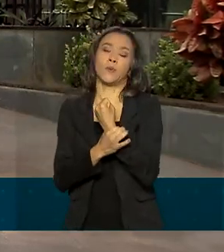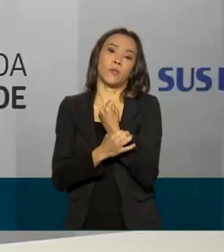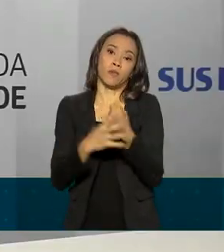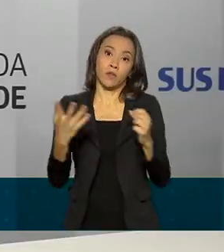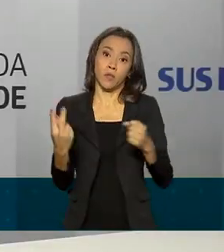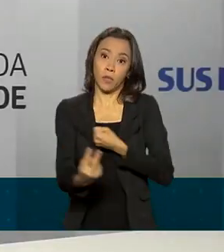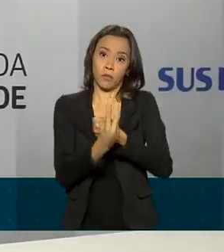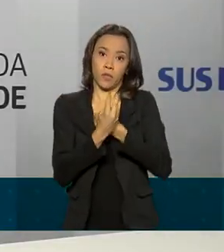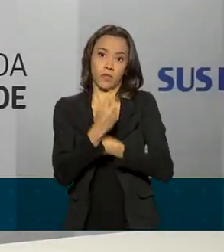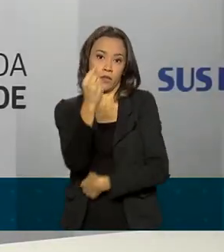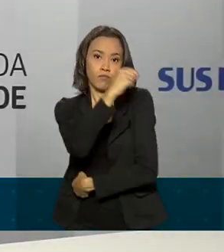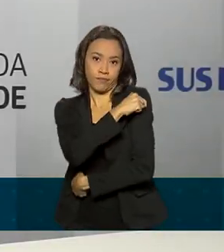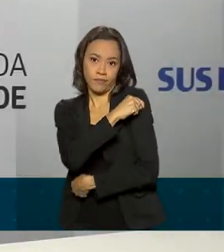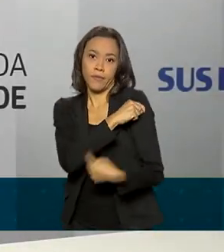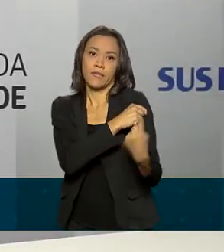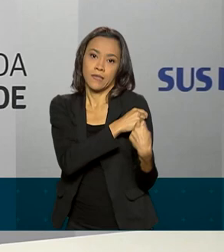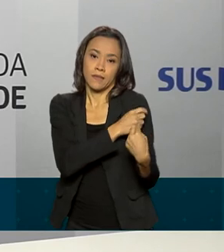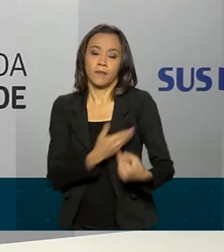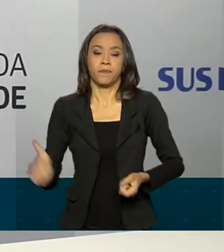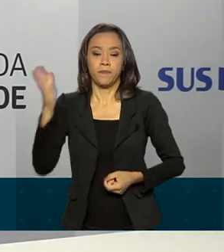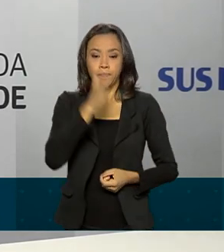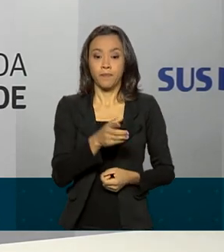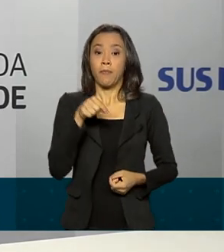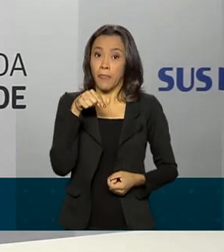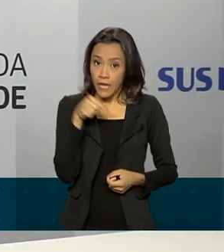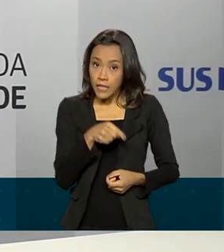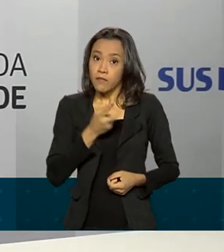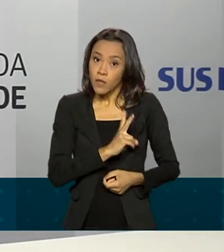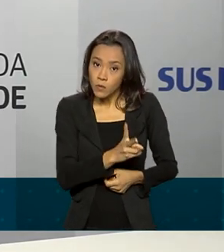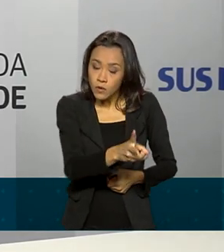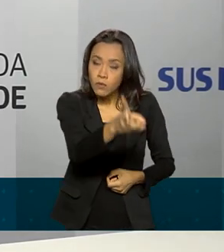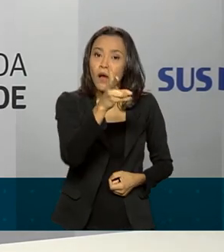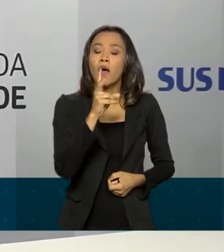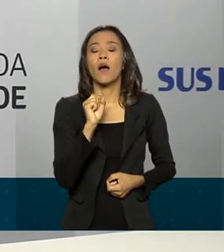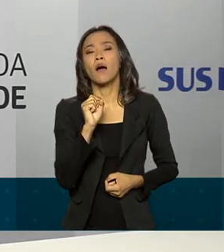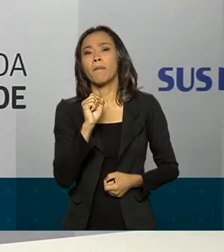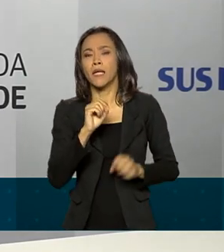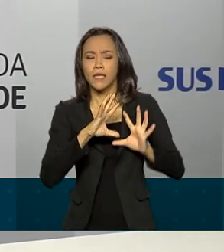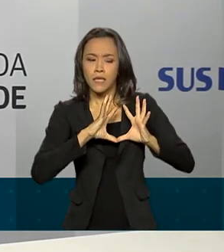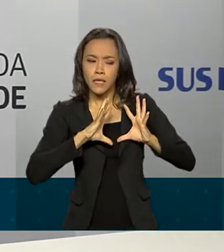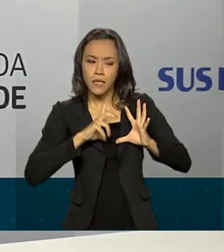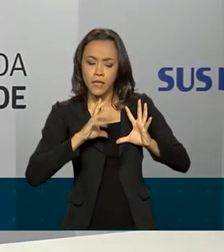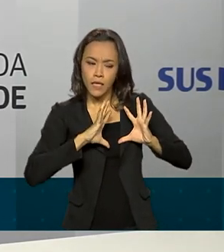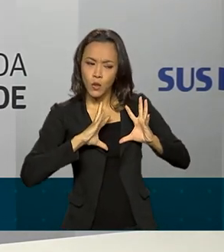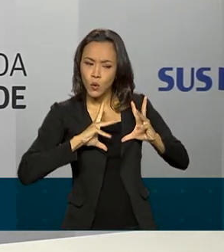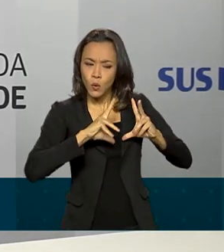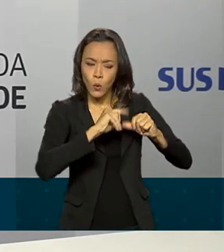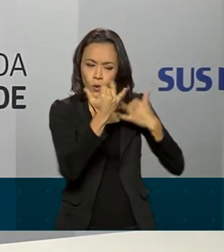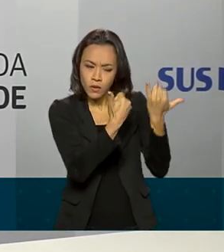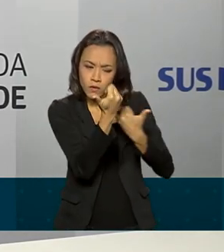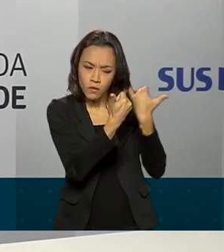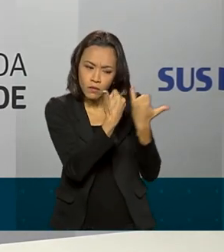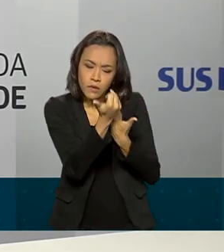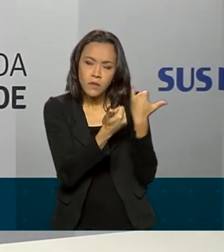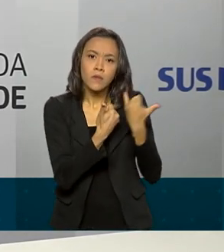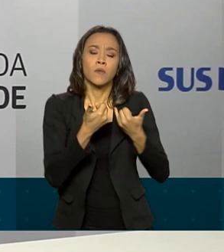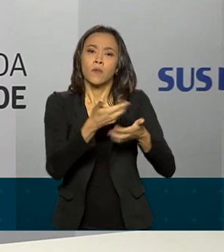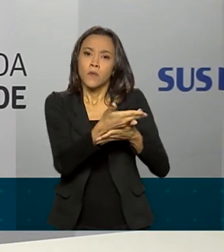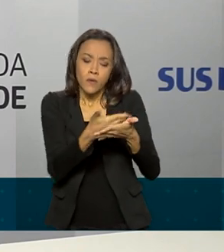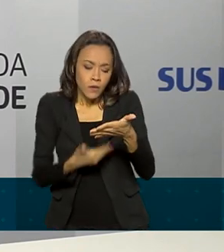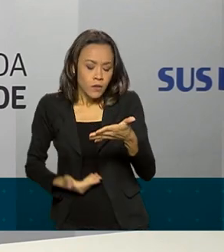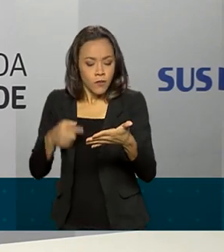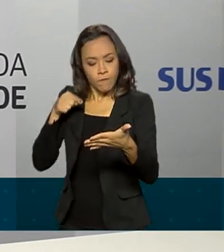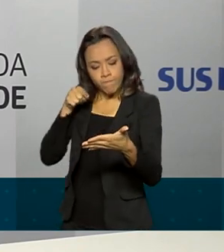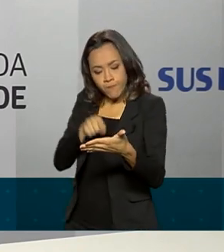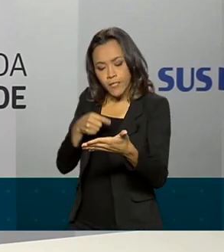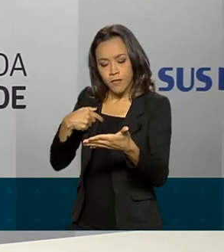imunização. Essa vigilância ativa vai ser mantida, então, até que temos dados robustos, um quantitativo suficiente de informações que nos